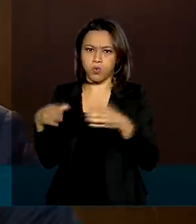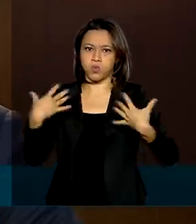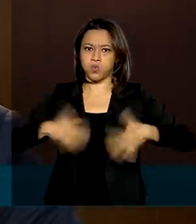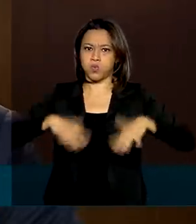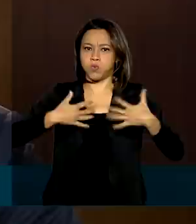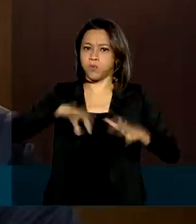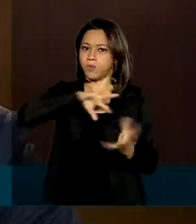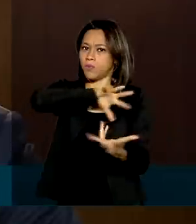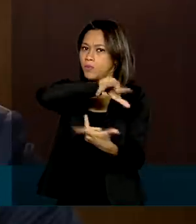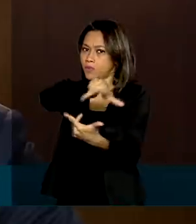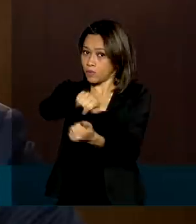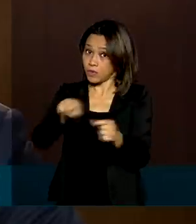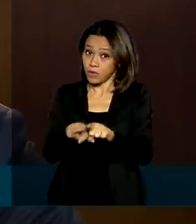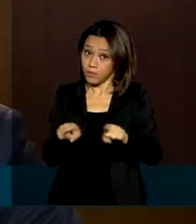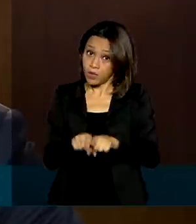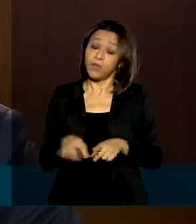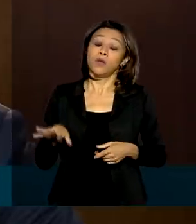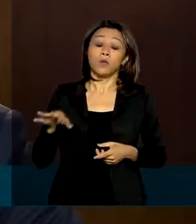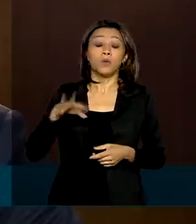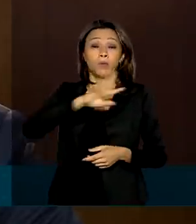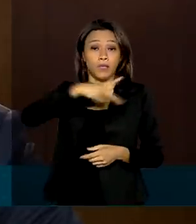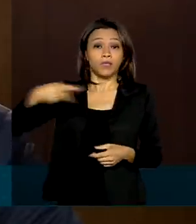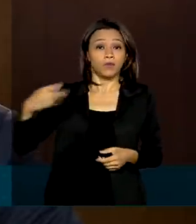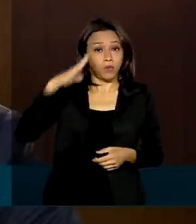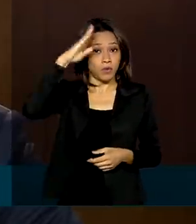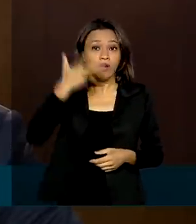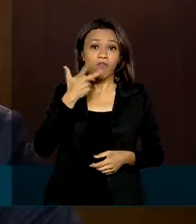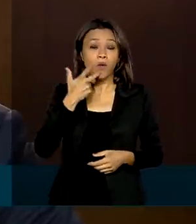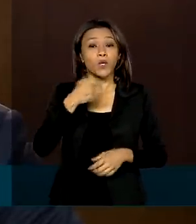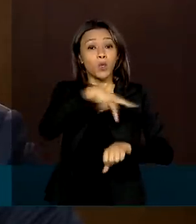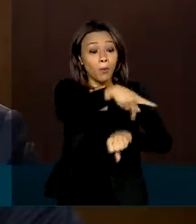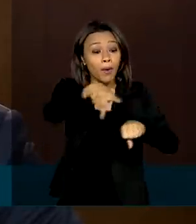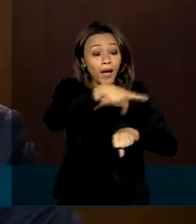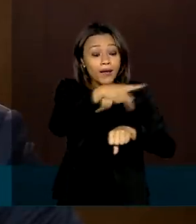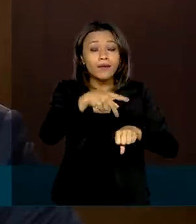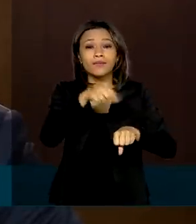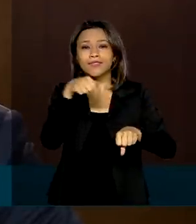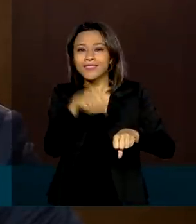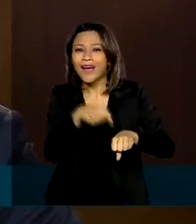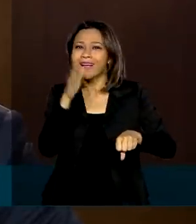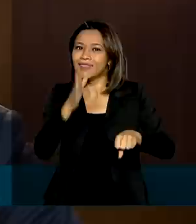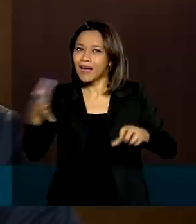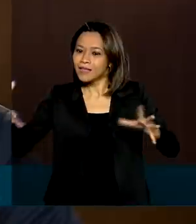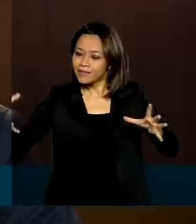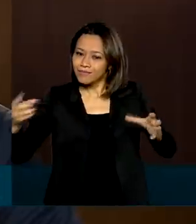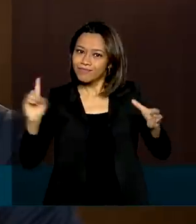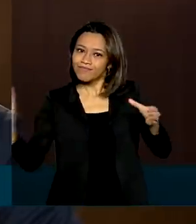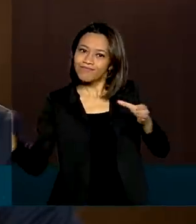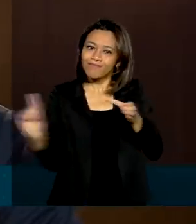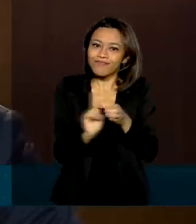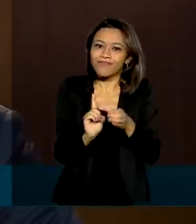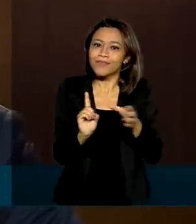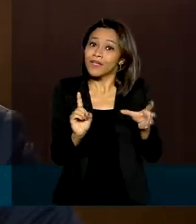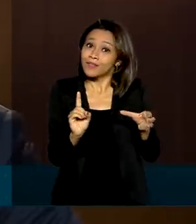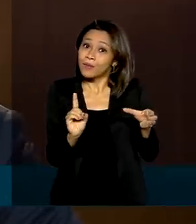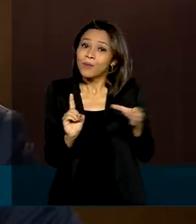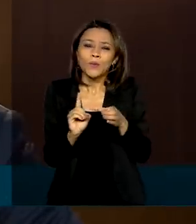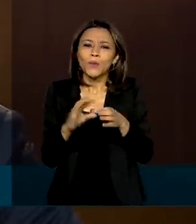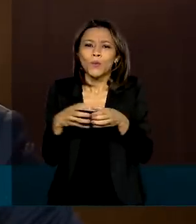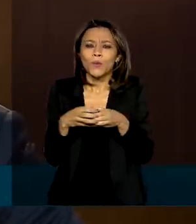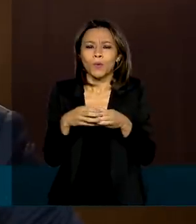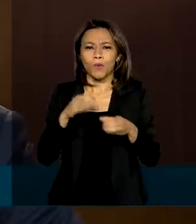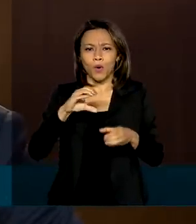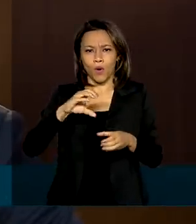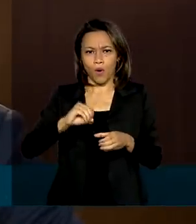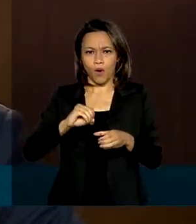E, além disso, o presidente garantiu que o país está perto de ingressar na OCDE, a Organização para a Cooperação